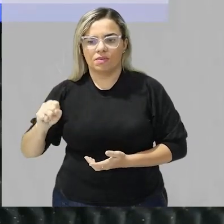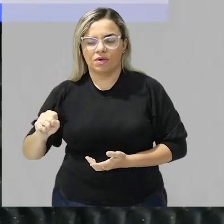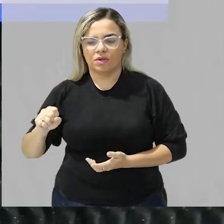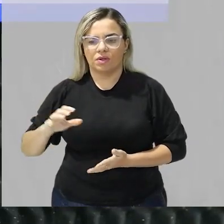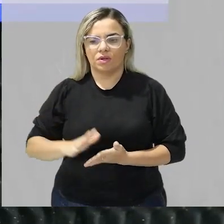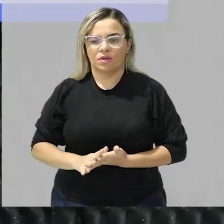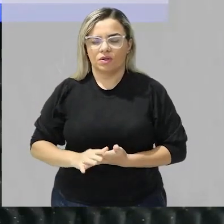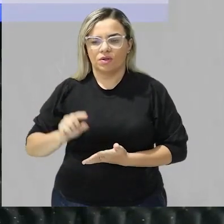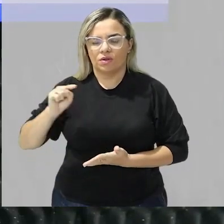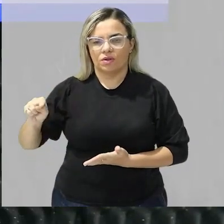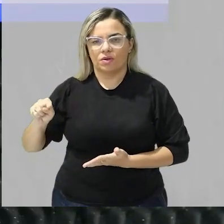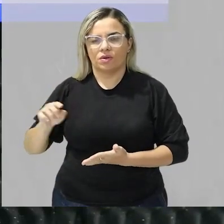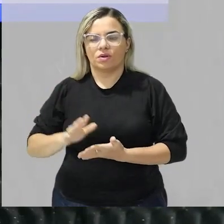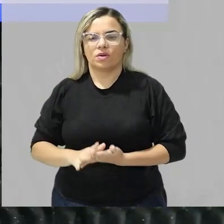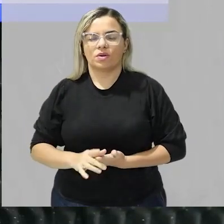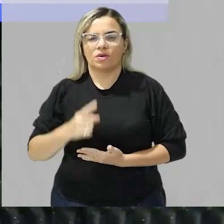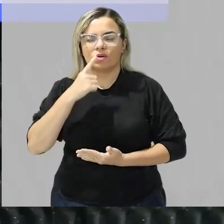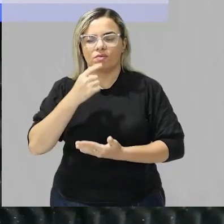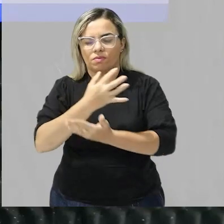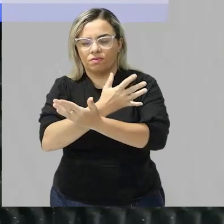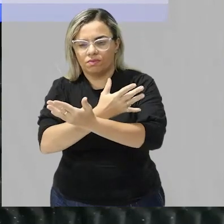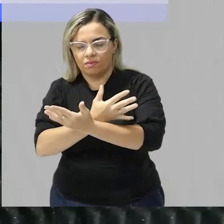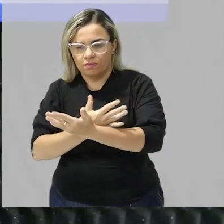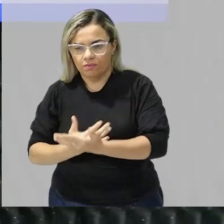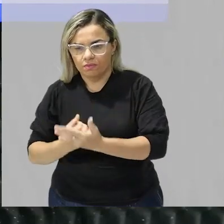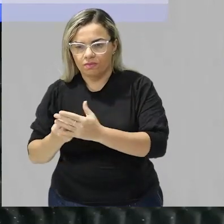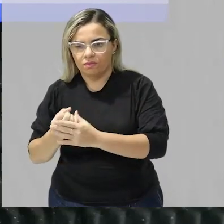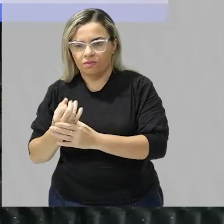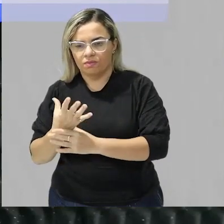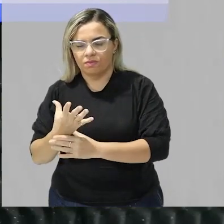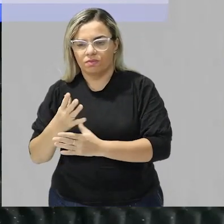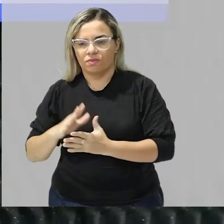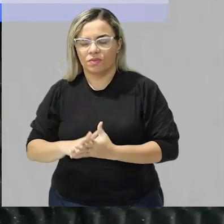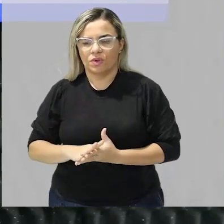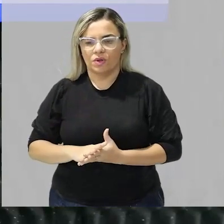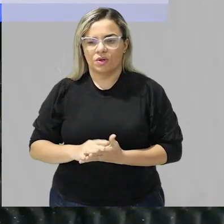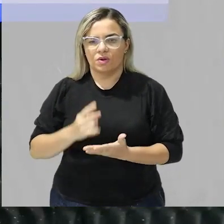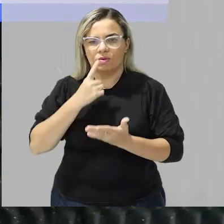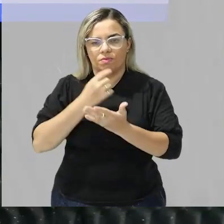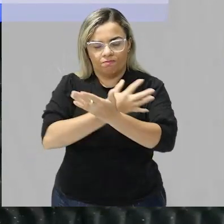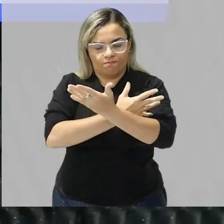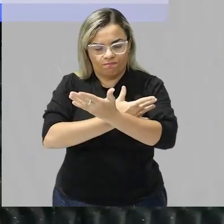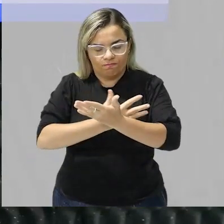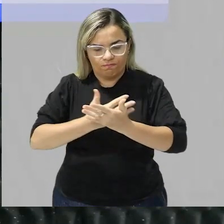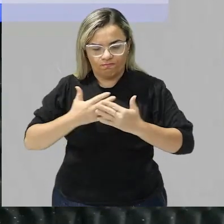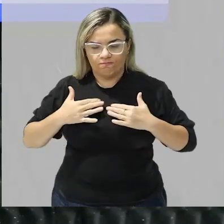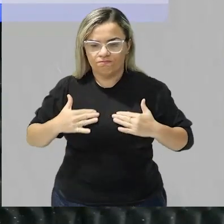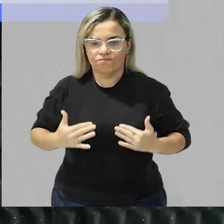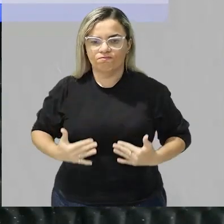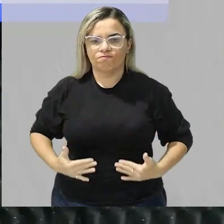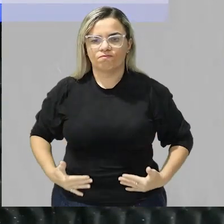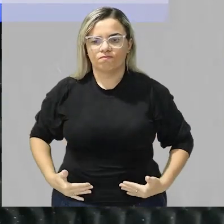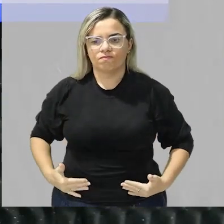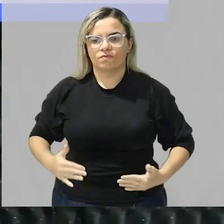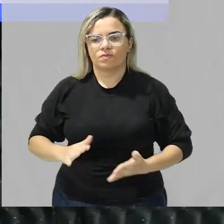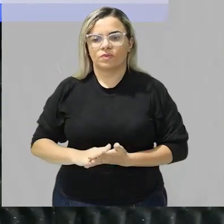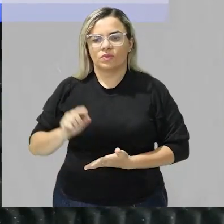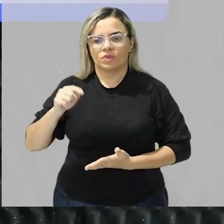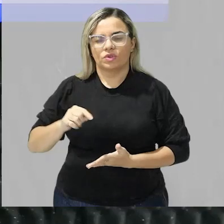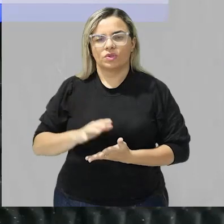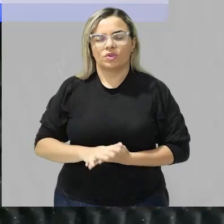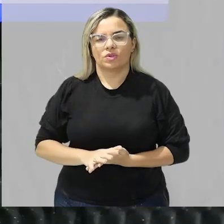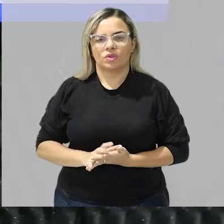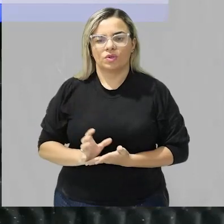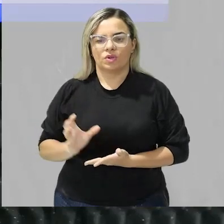esses triglicerídeos vão ser formados e vão se acumular onde? no sangue tá então se eu tenho as lipases atuando